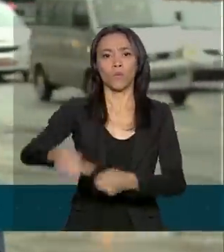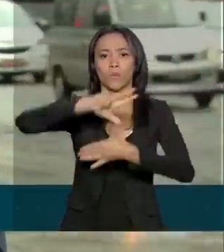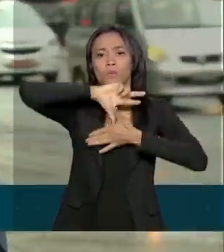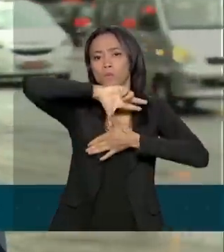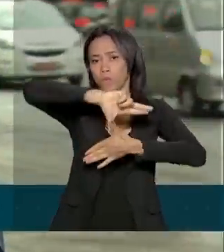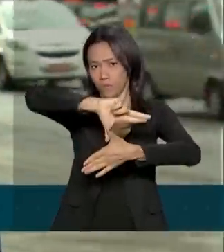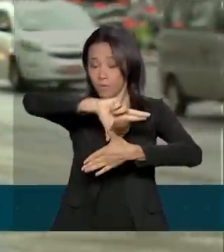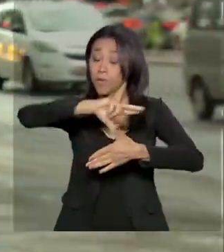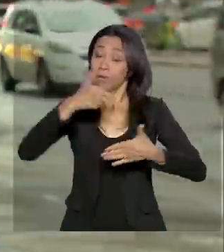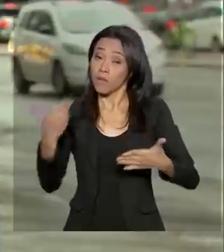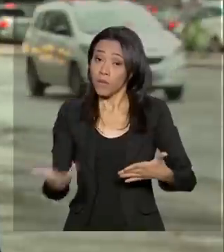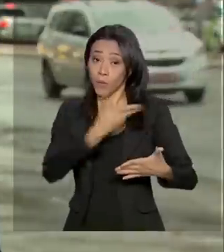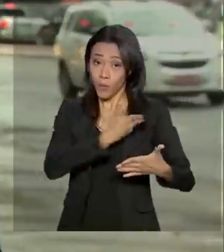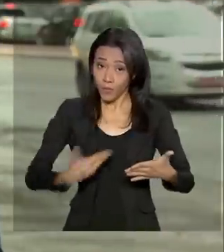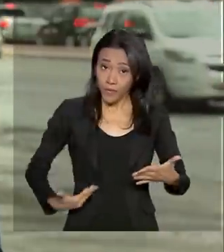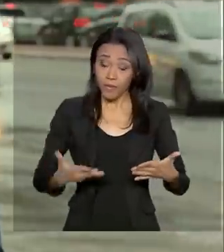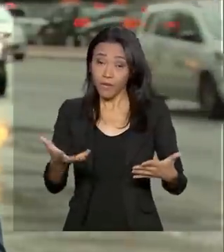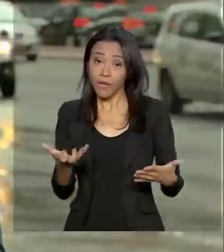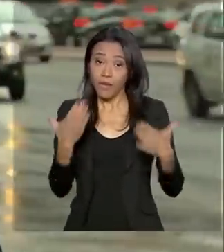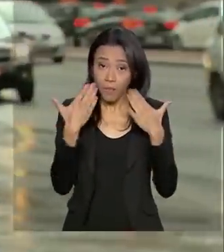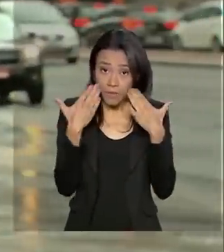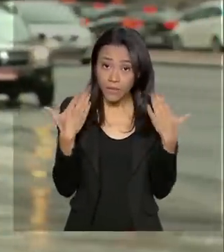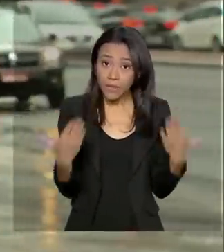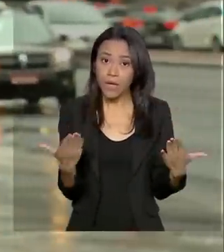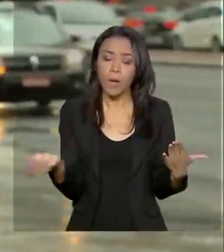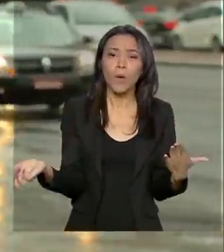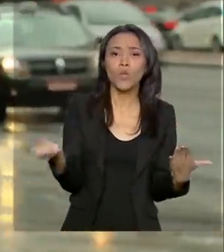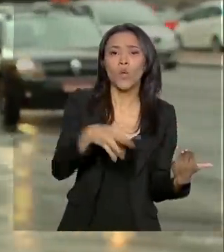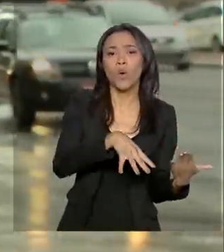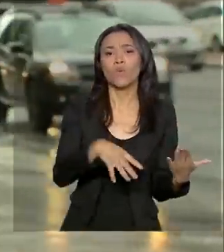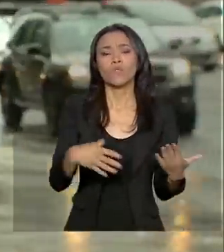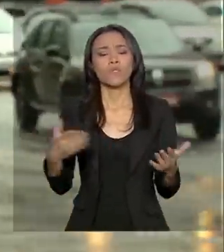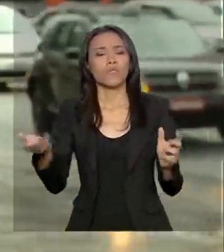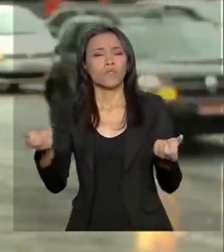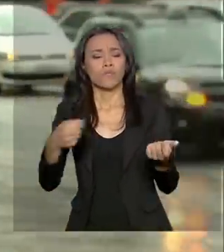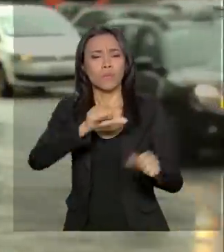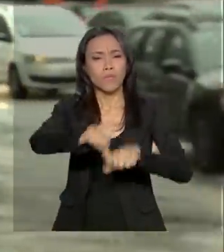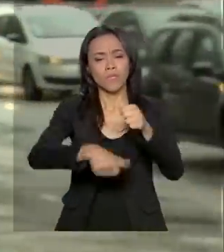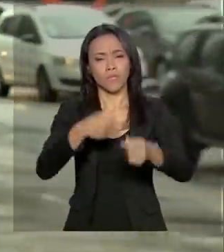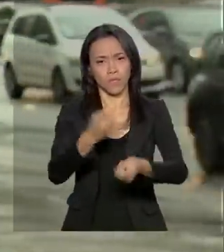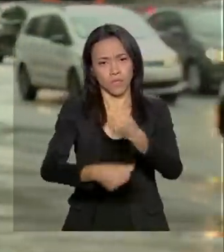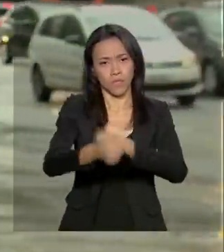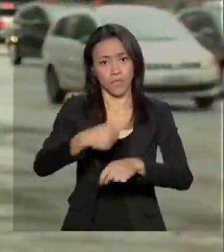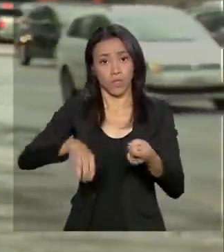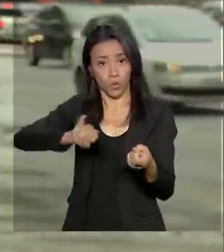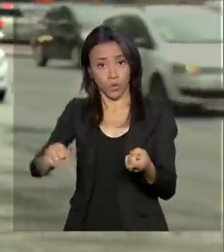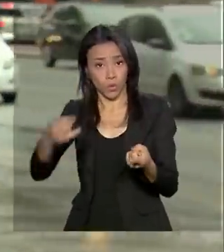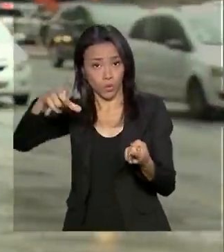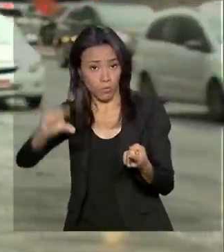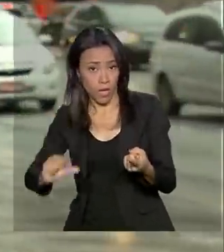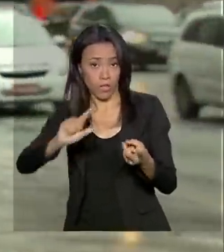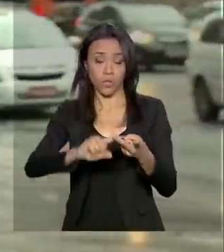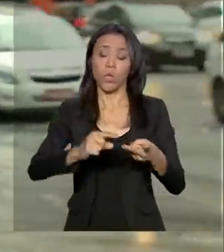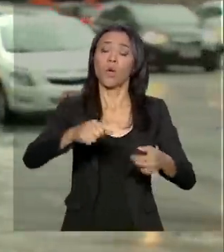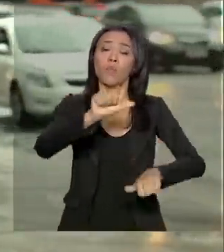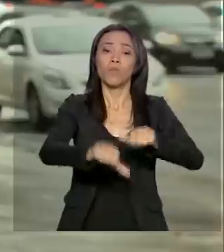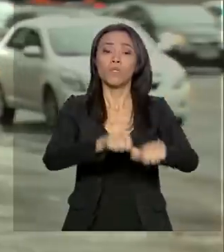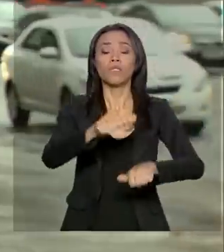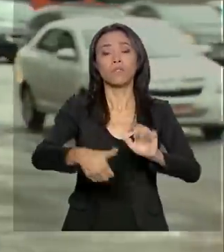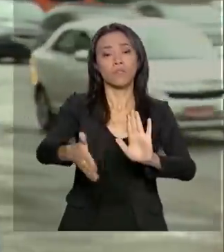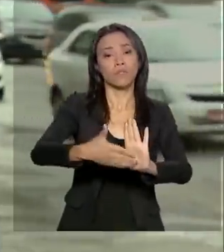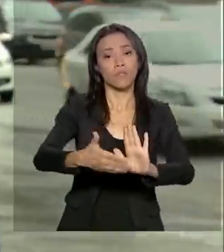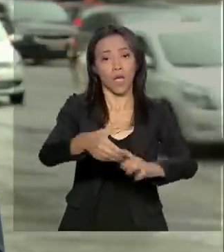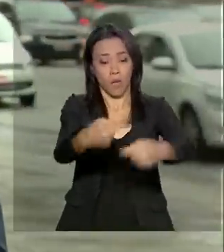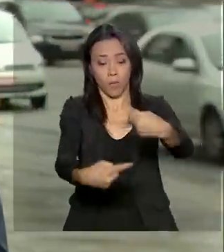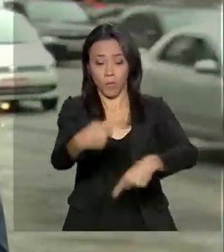pretende revelar um país de mudanças, com um cenário econômico de juros baixos, reformas no campo político e grande